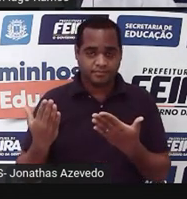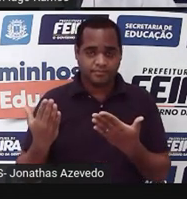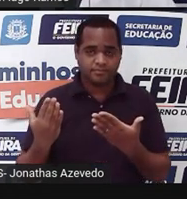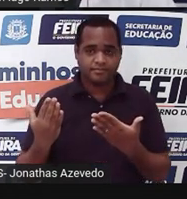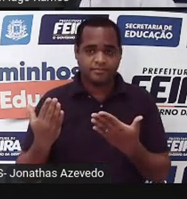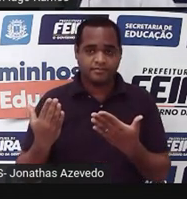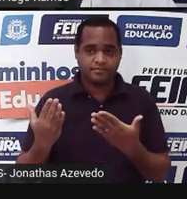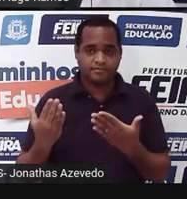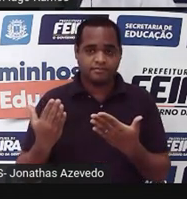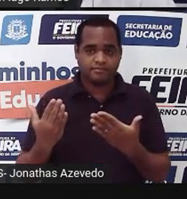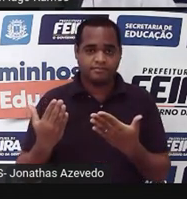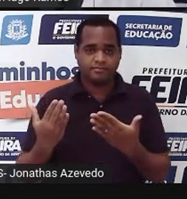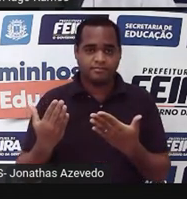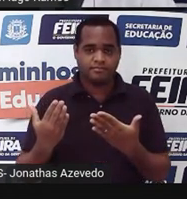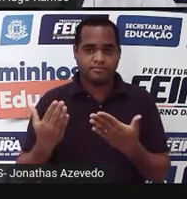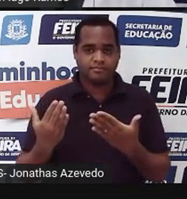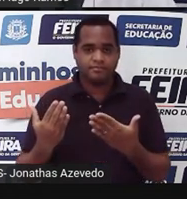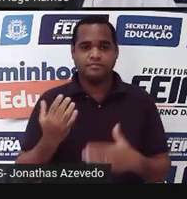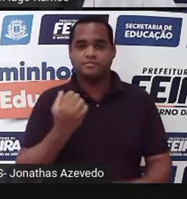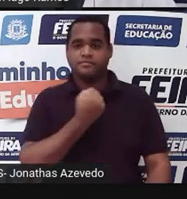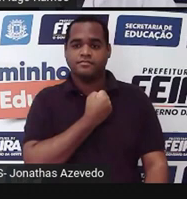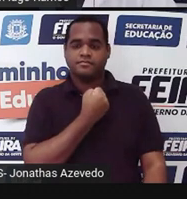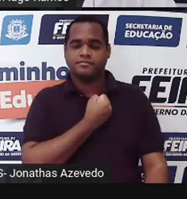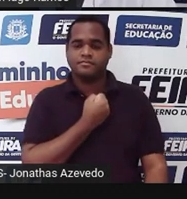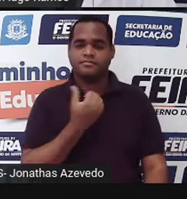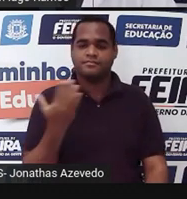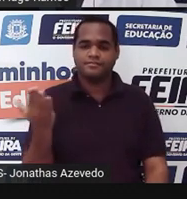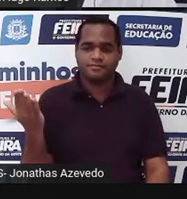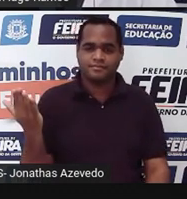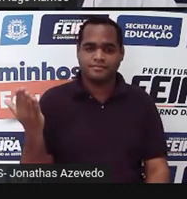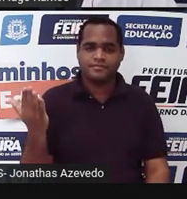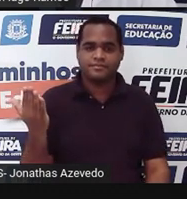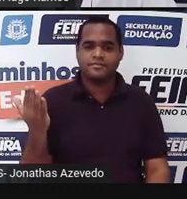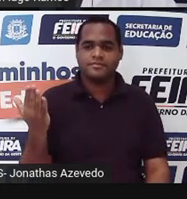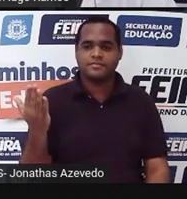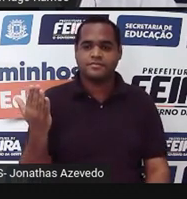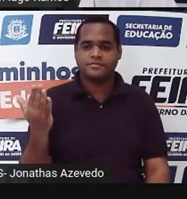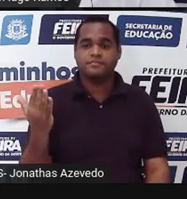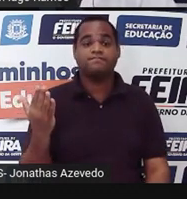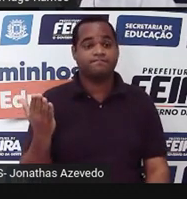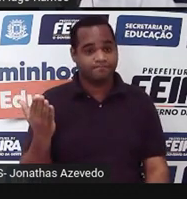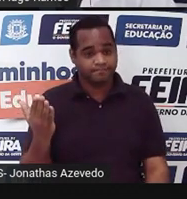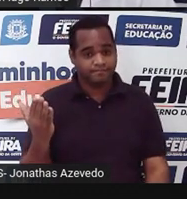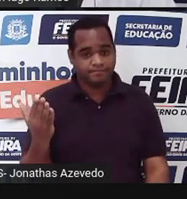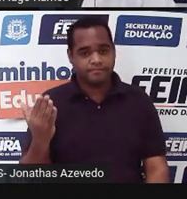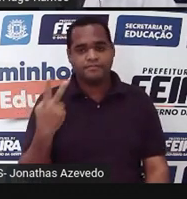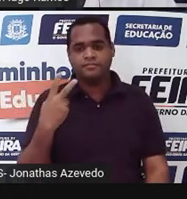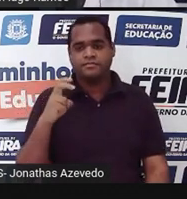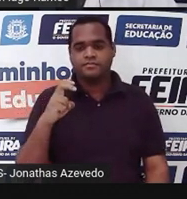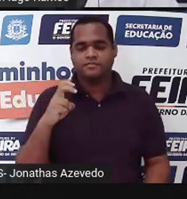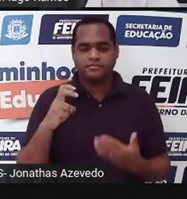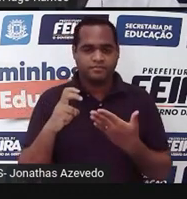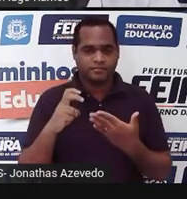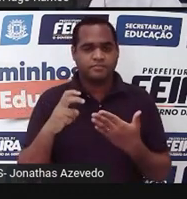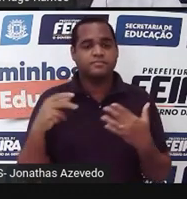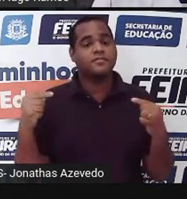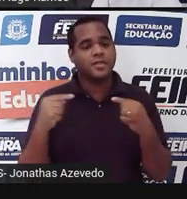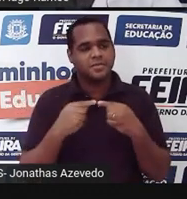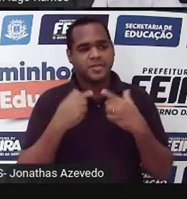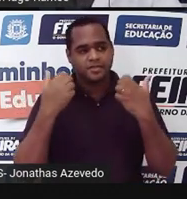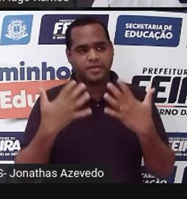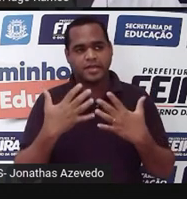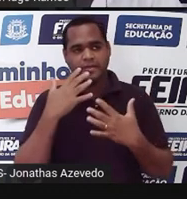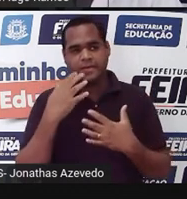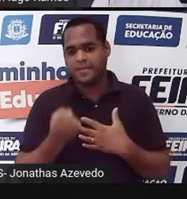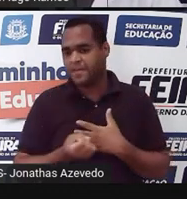Um número, tá bom? E esse número será 25, tá? Ou seja, quanto foi que